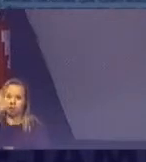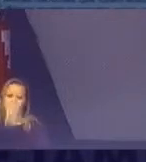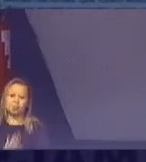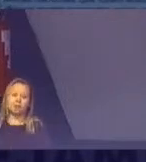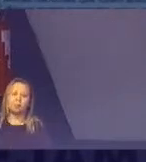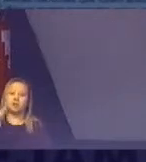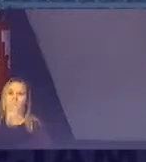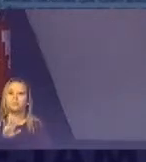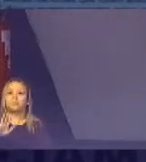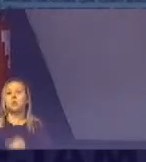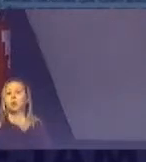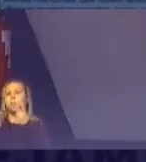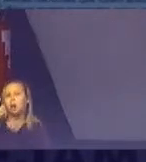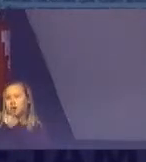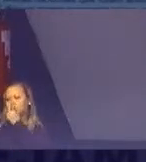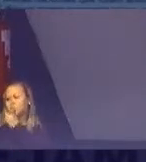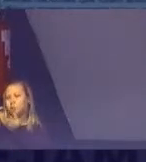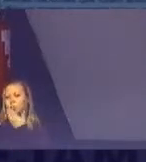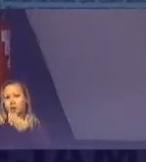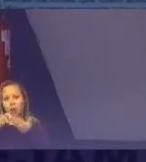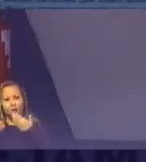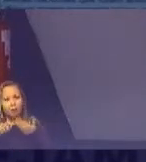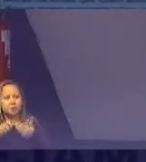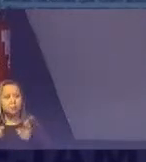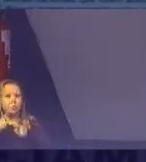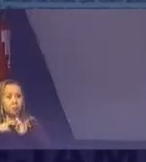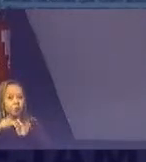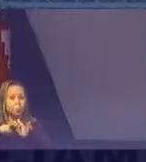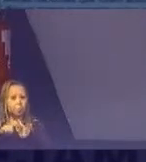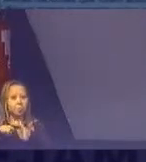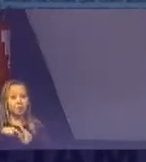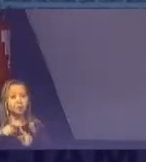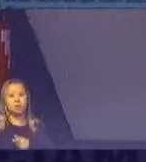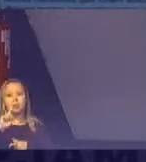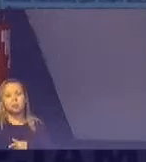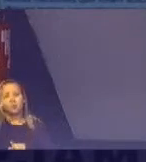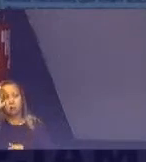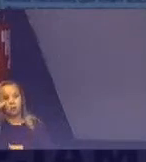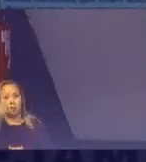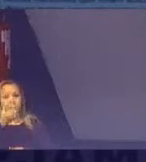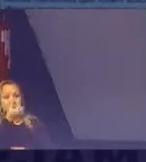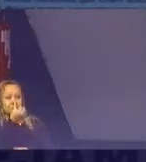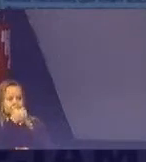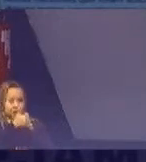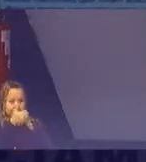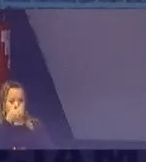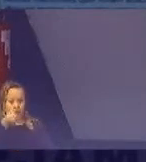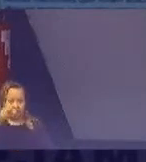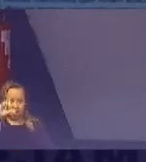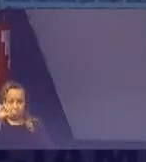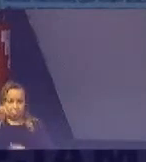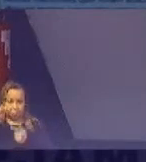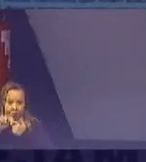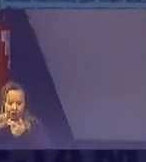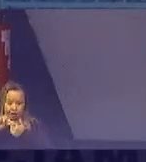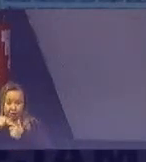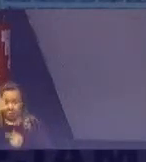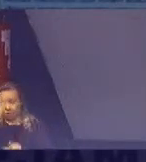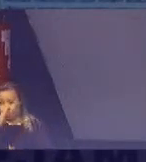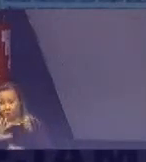problemas Que não se viam refletidos Nas 169 metas Então no total O Brasil ficou com 175